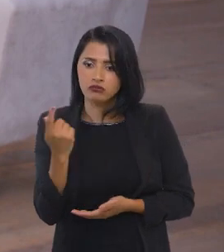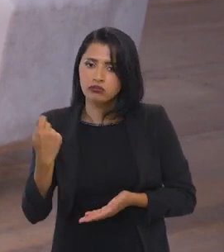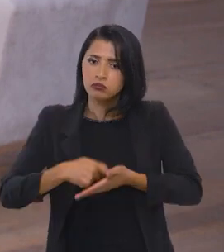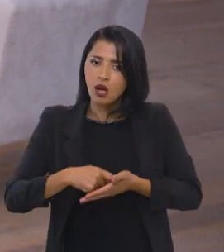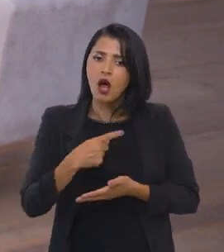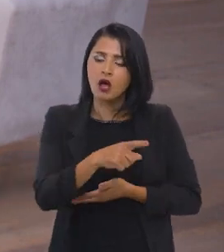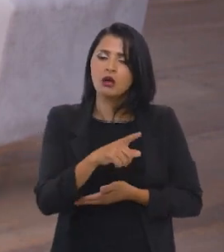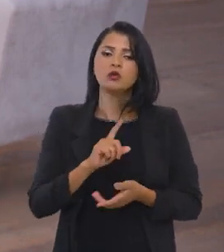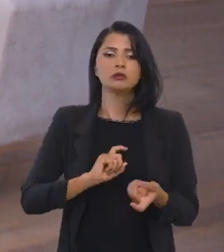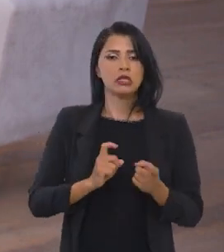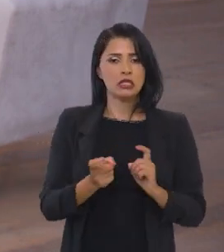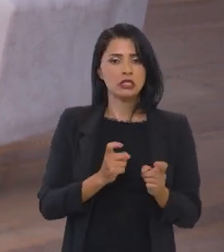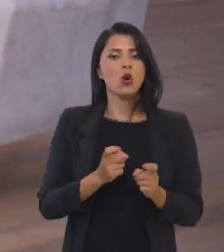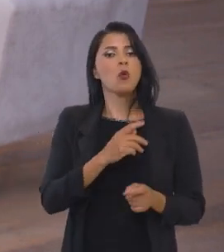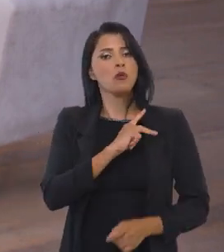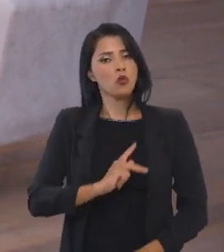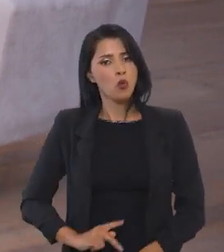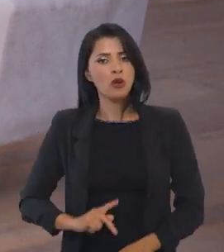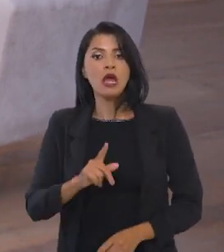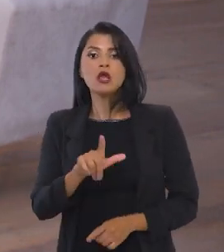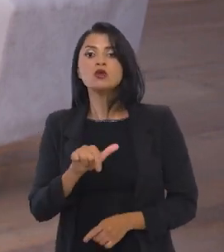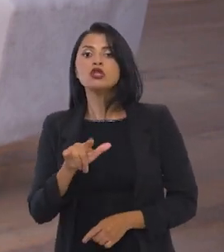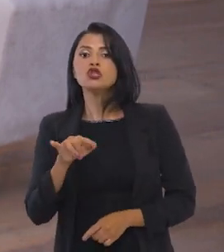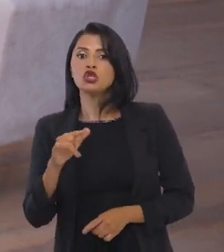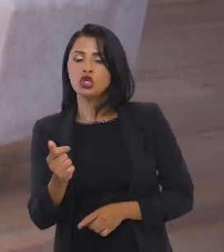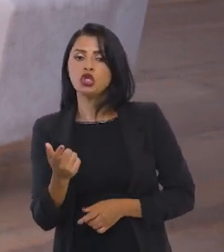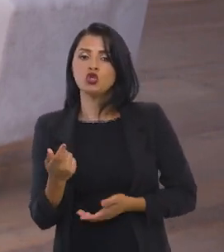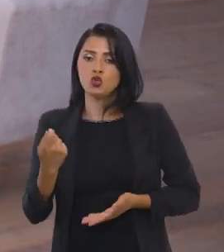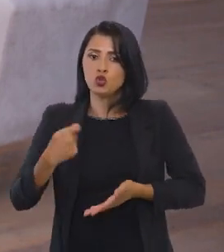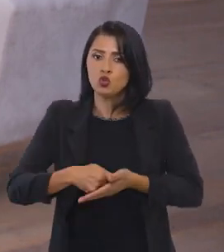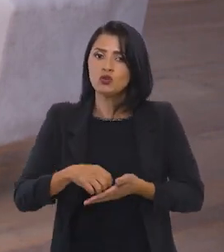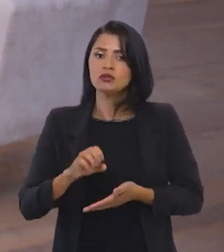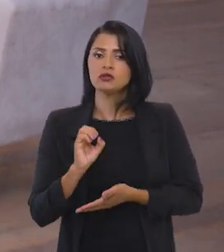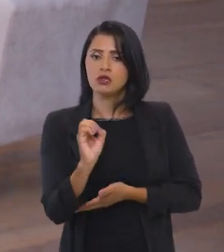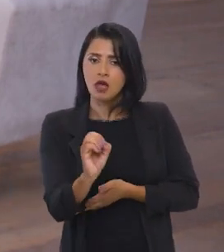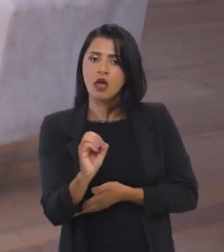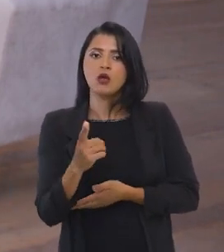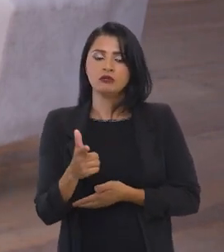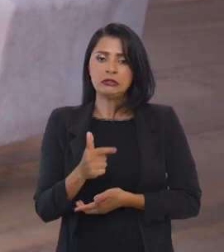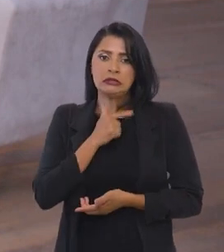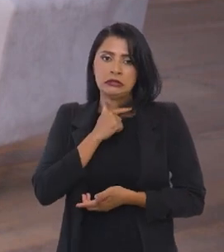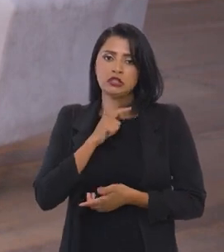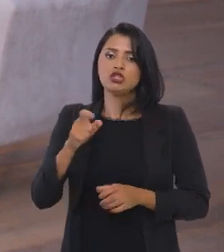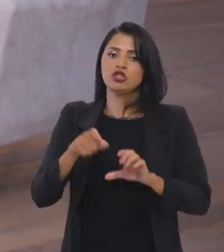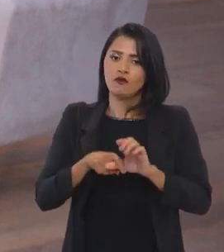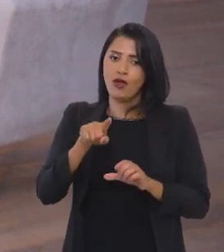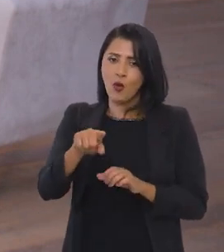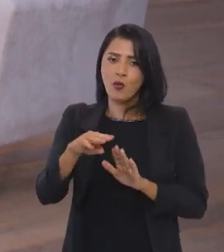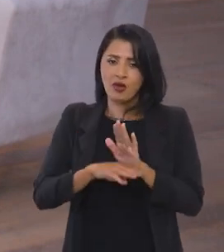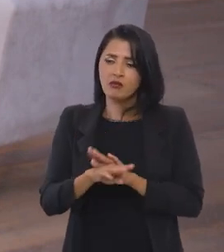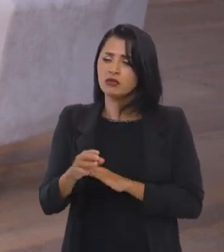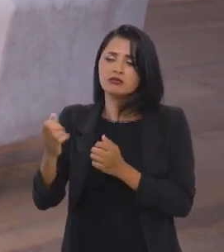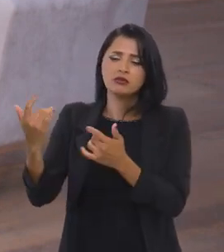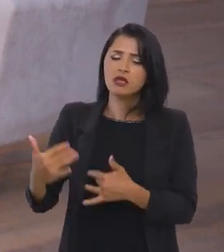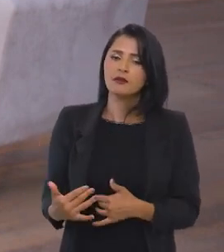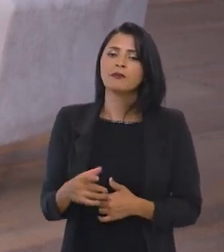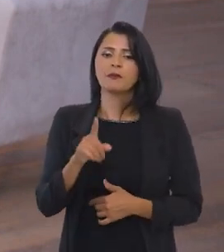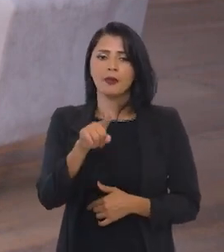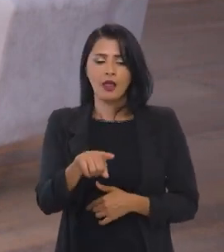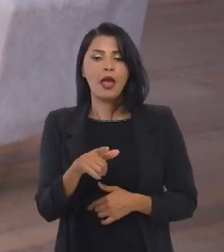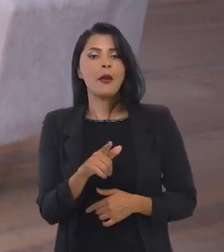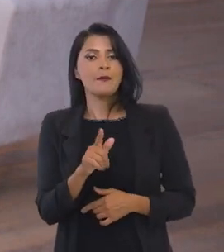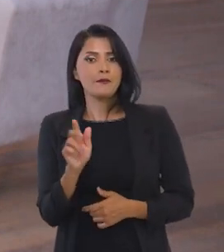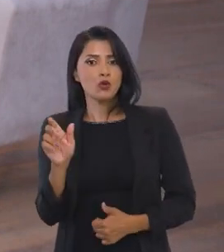com a administração pública federal. E o litígio zero é um desses programas. Queria que você falasse um pouquinho para a gente também. Isso. A